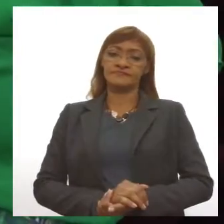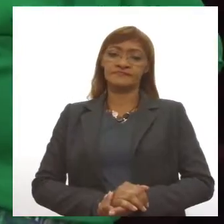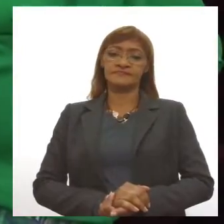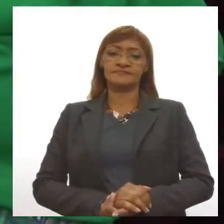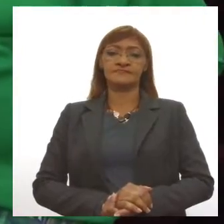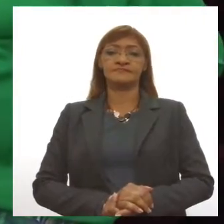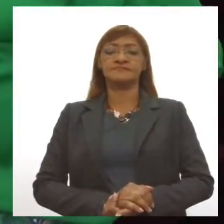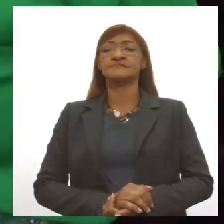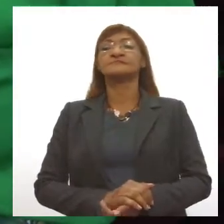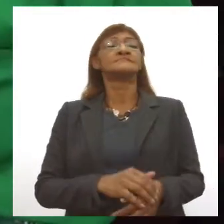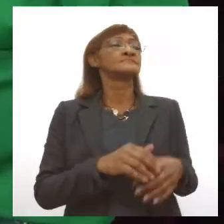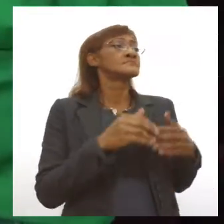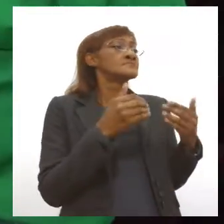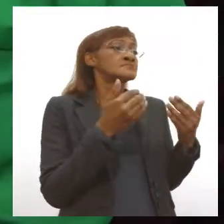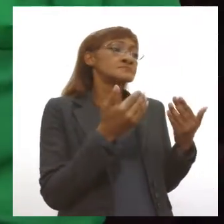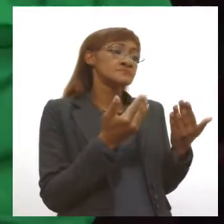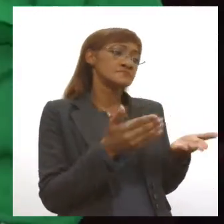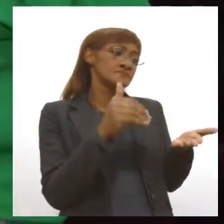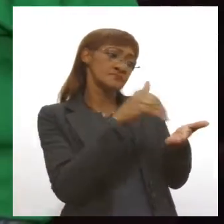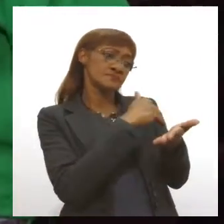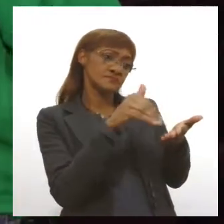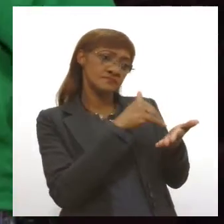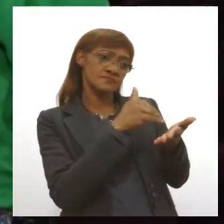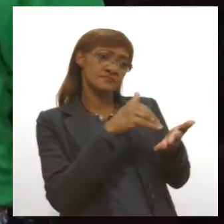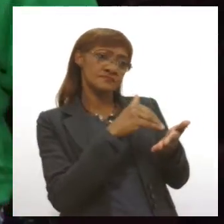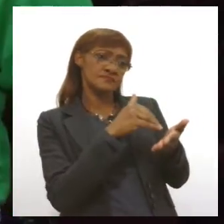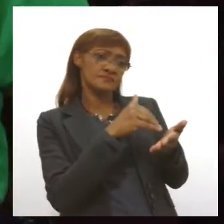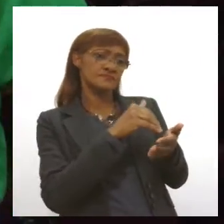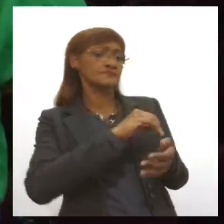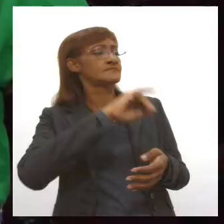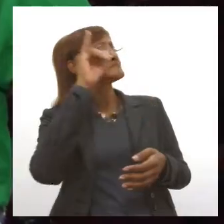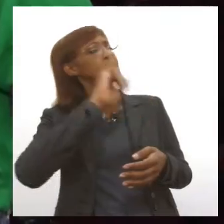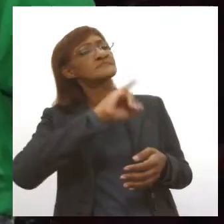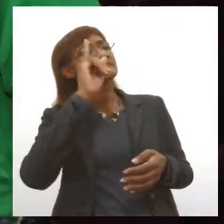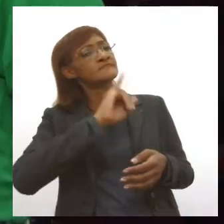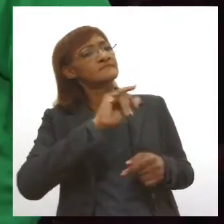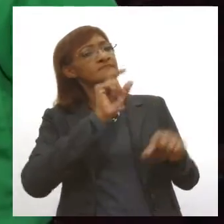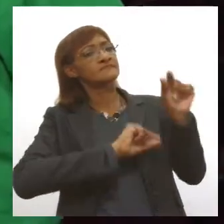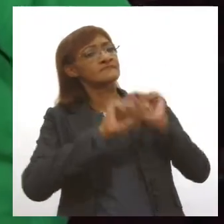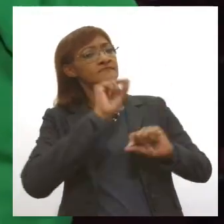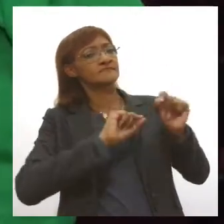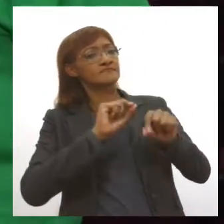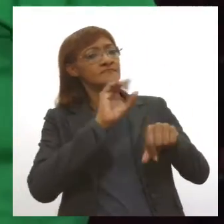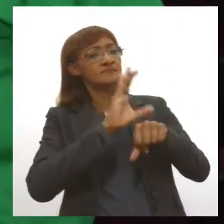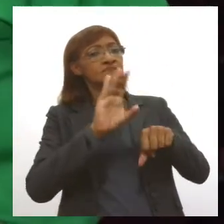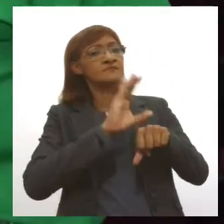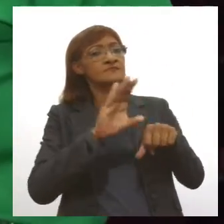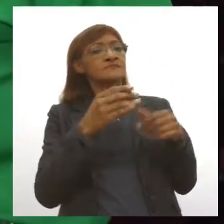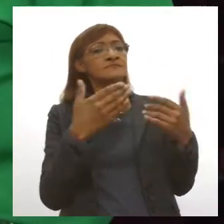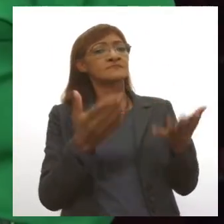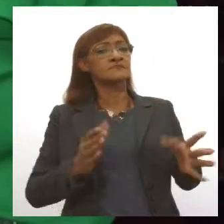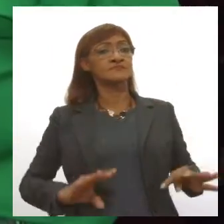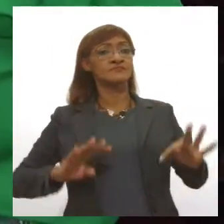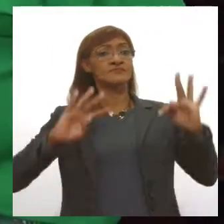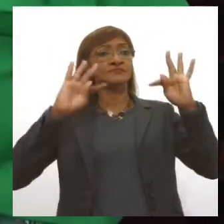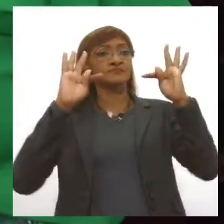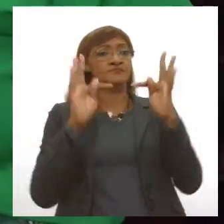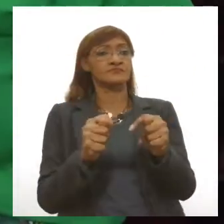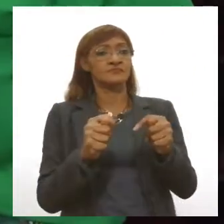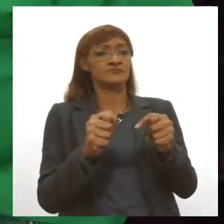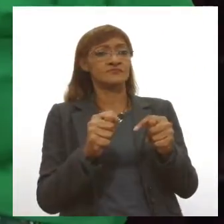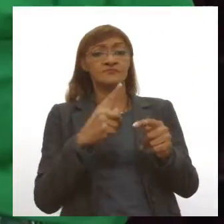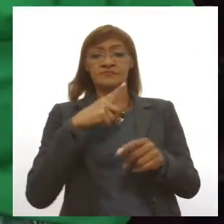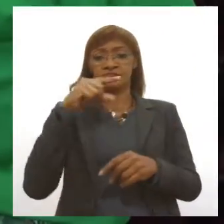Secretária, tem um outro fator que é muito interessante, que são os cursos. Todos os cursos que estão sendo